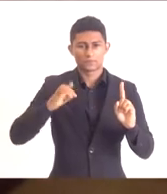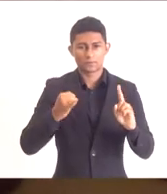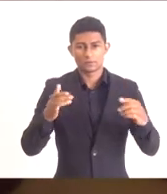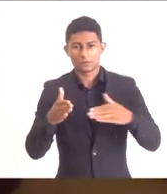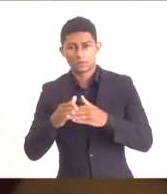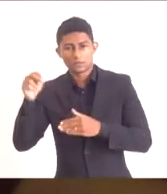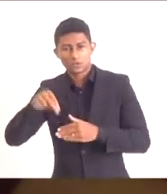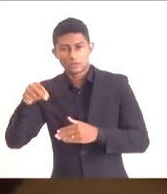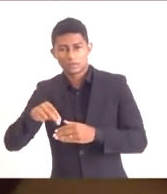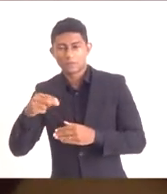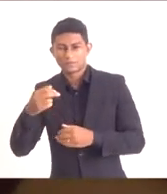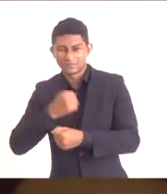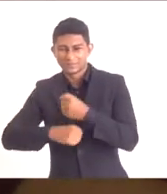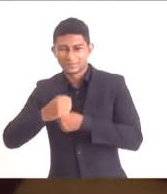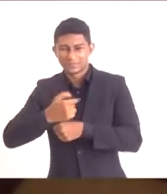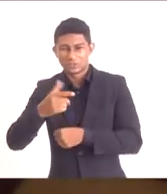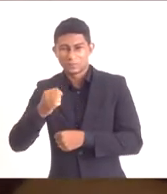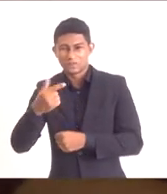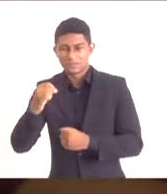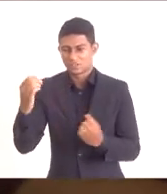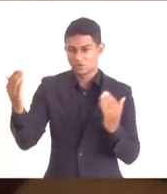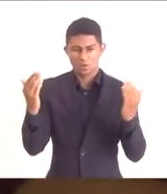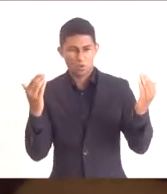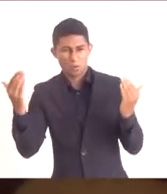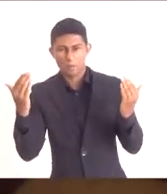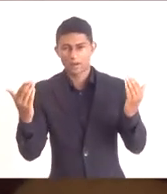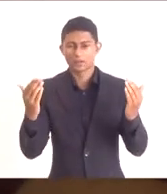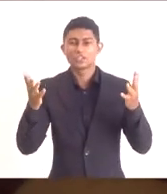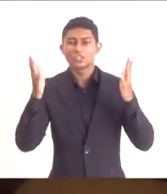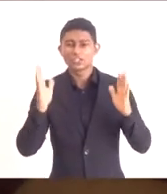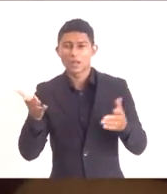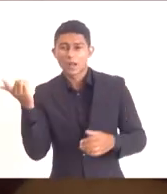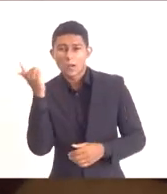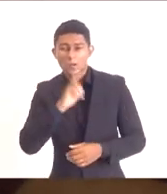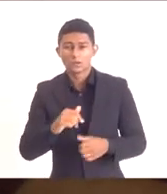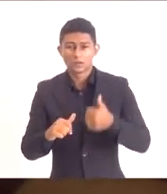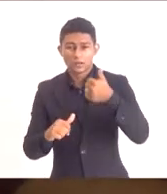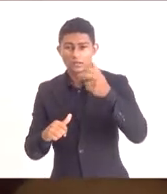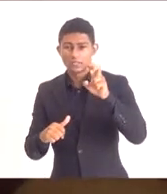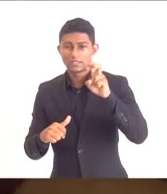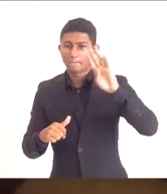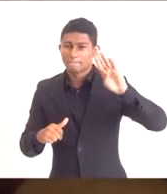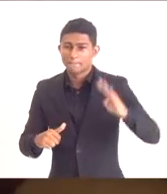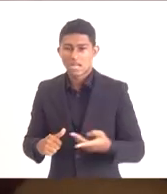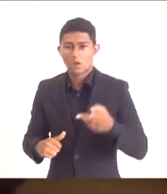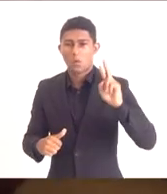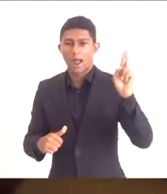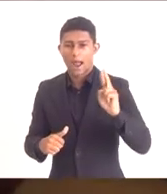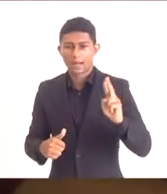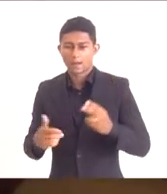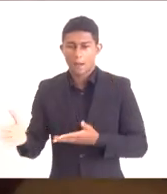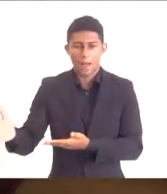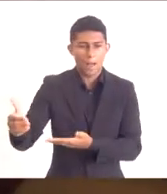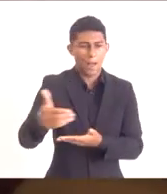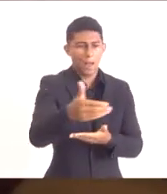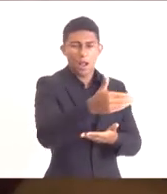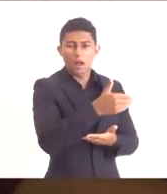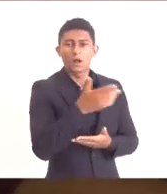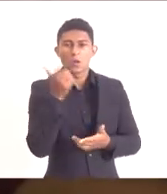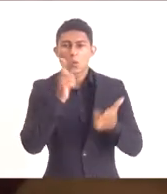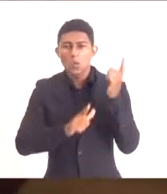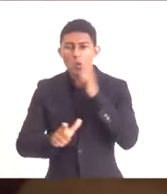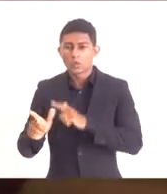21 com 20, do ano anterior, o Estado já arrecadou mais de 15 bilhões de reais, fora